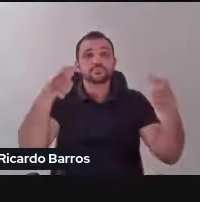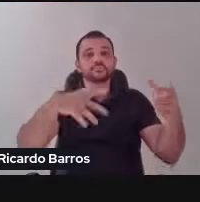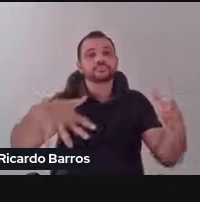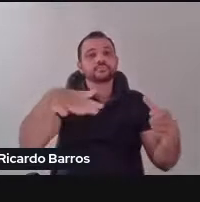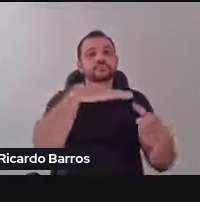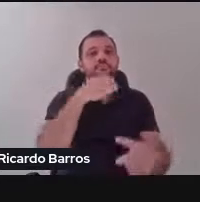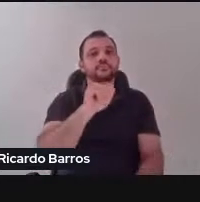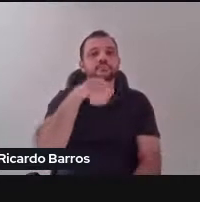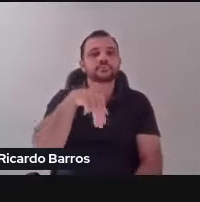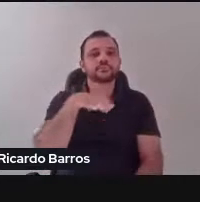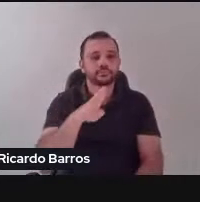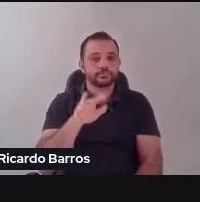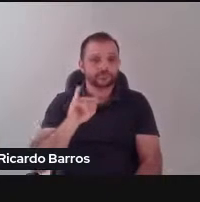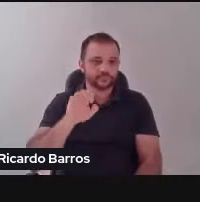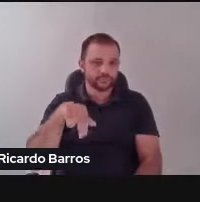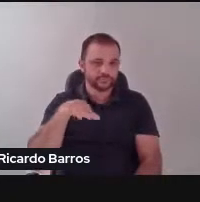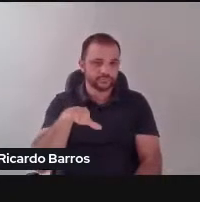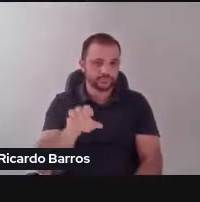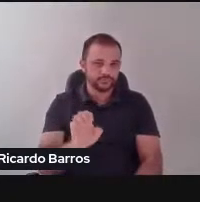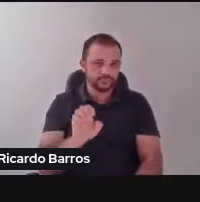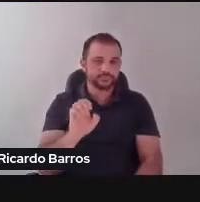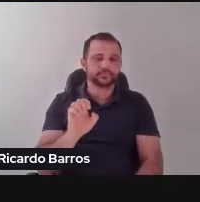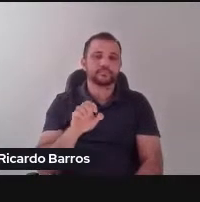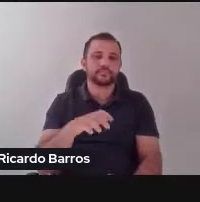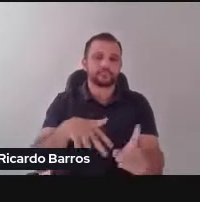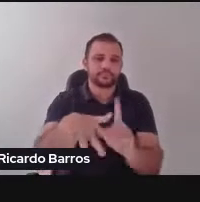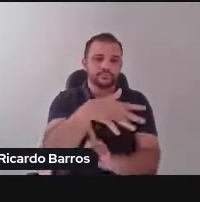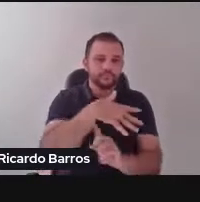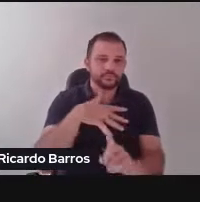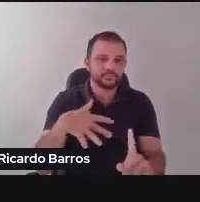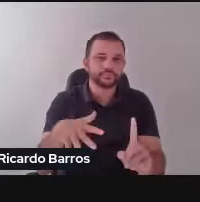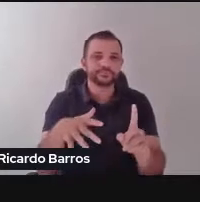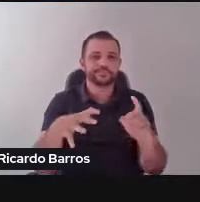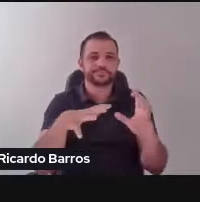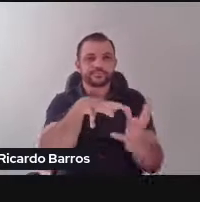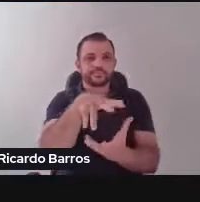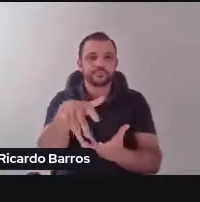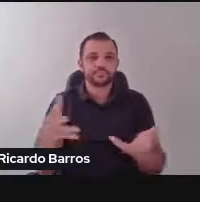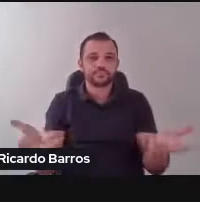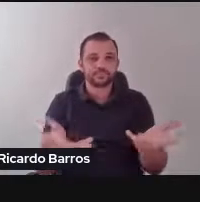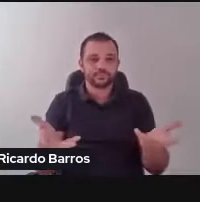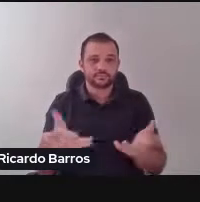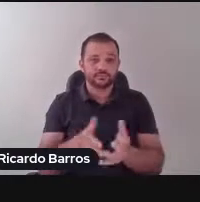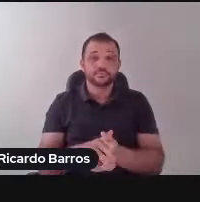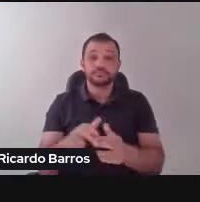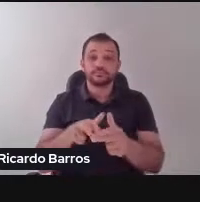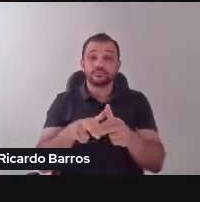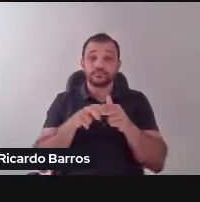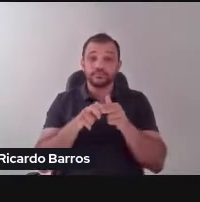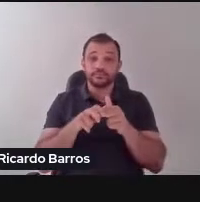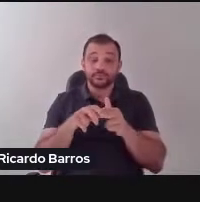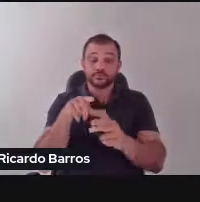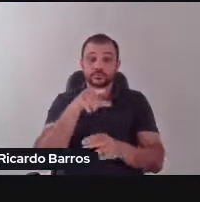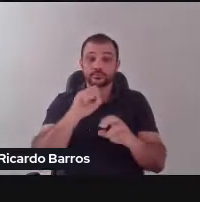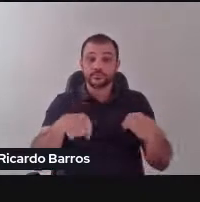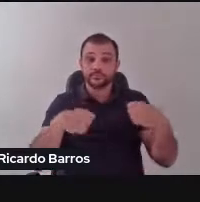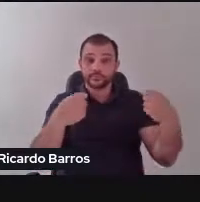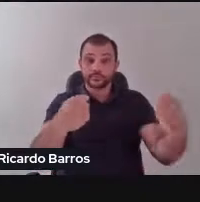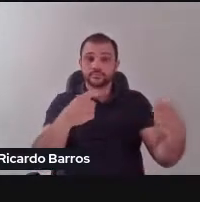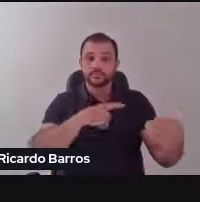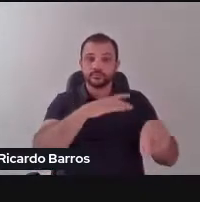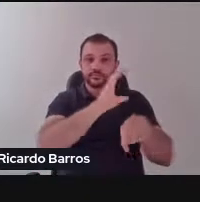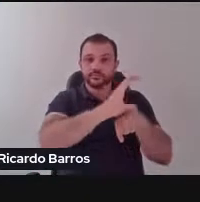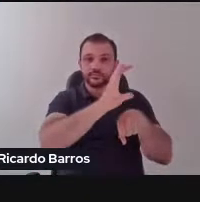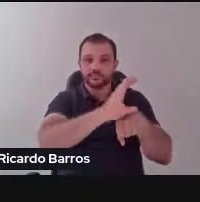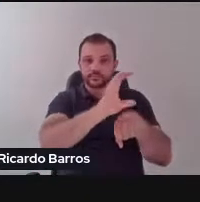fazer ciência engajada. É por isso que a minha fala também tem um sentido científico e, claro, na condição de diretor